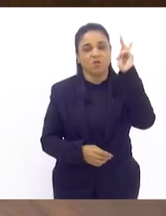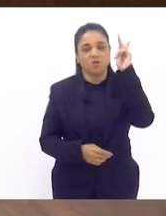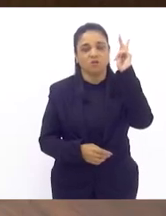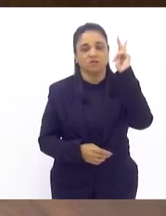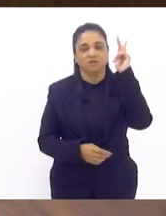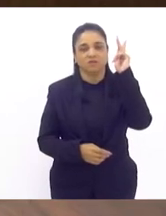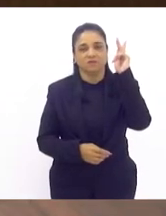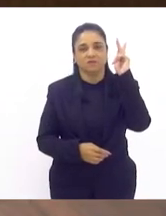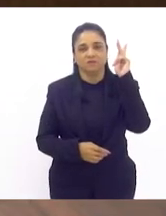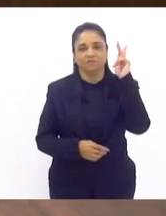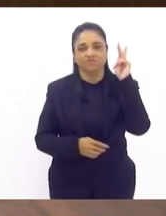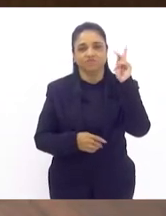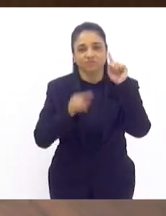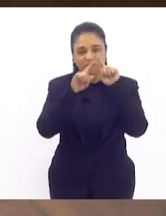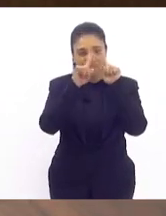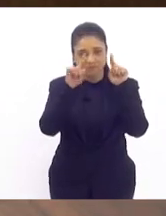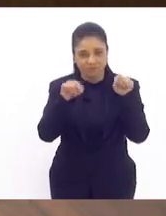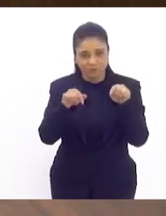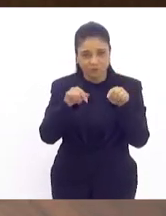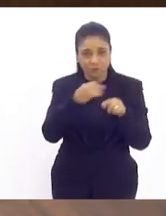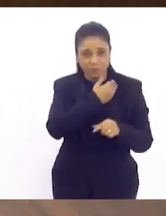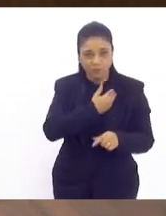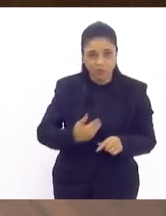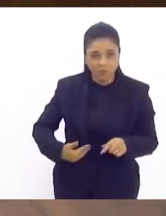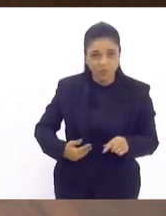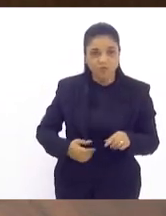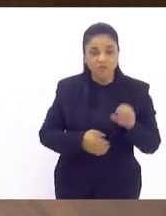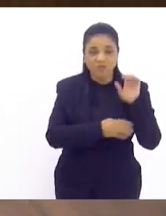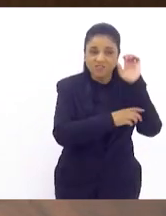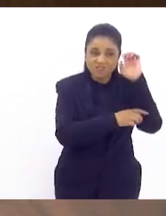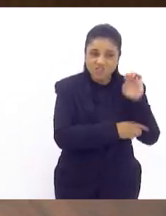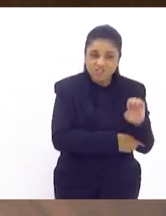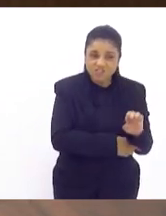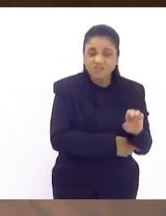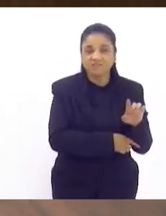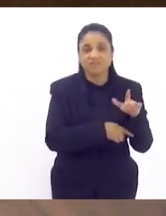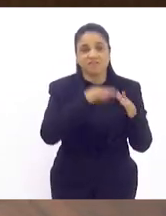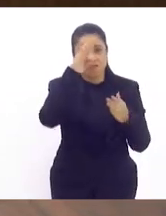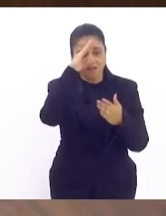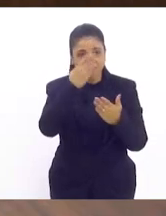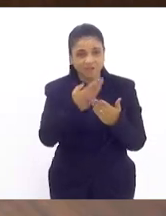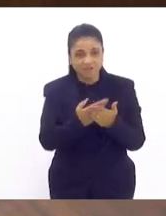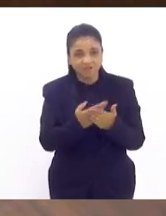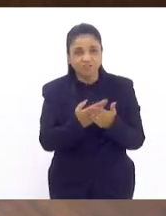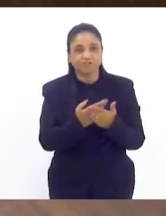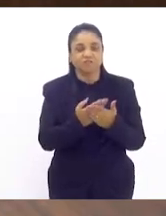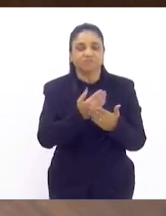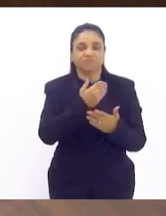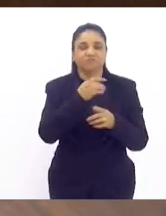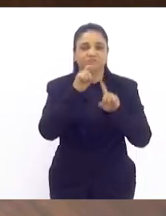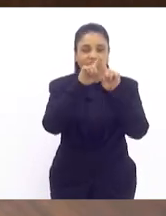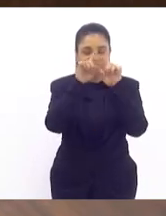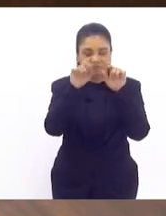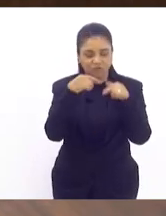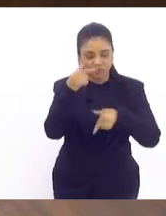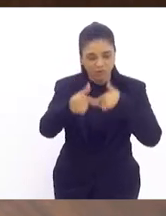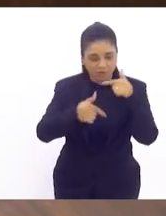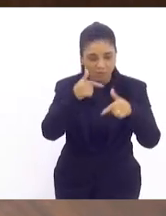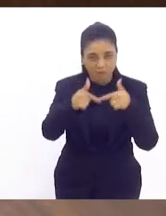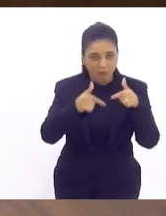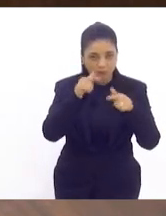público nós da esquerda que acreditamos no serviço público vamos estar cobrando do